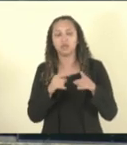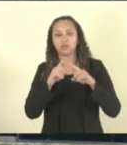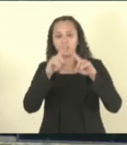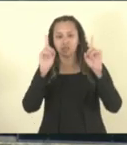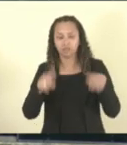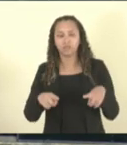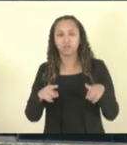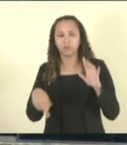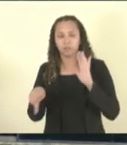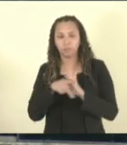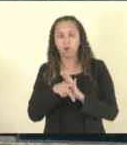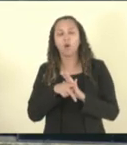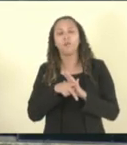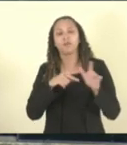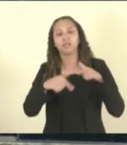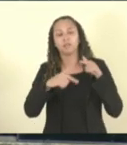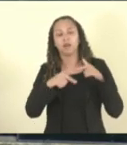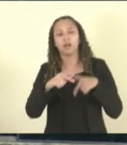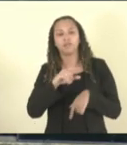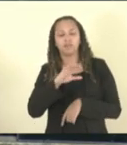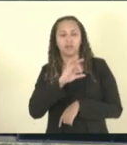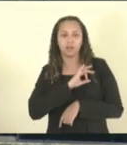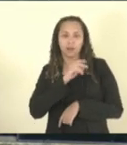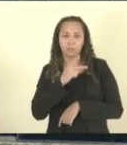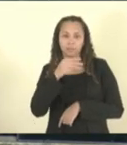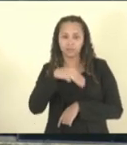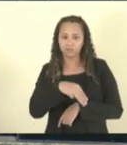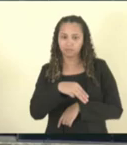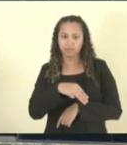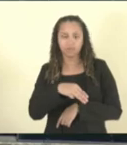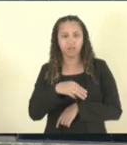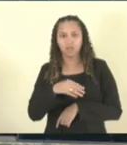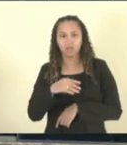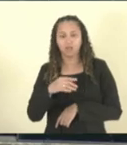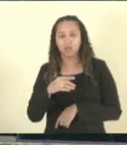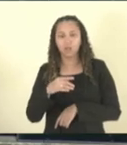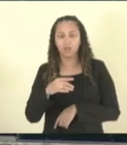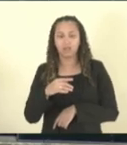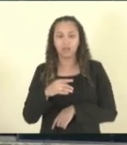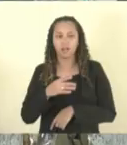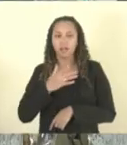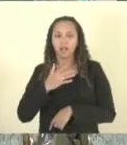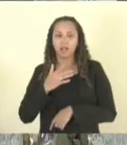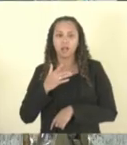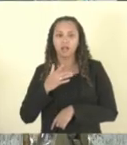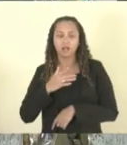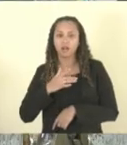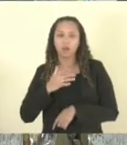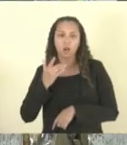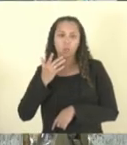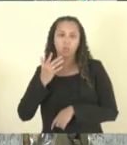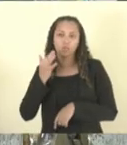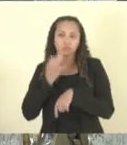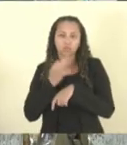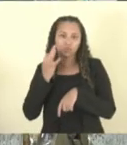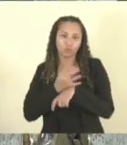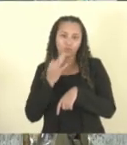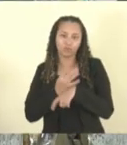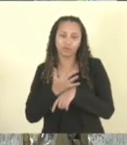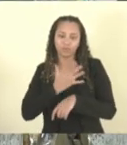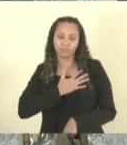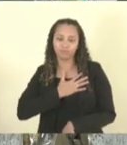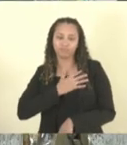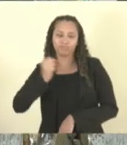Polícia Civil que, infelizmente, não aguentou a pressão e se suicidou. Então, nossos sentimentos a todos os